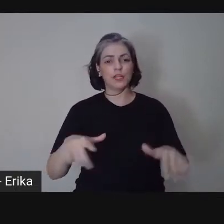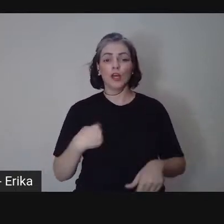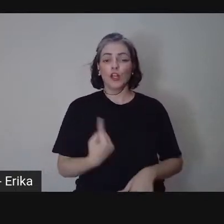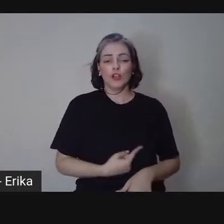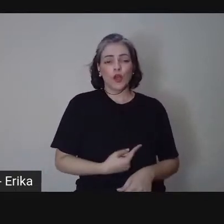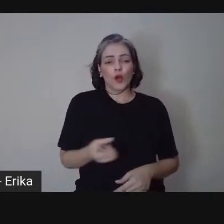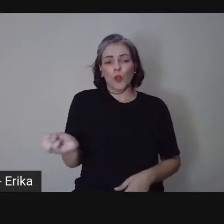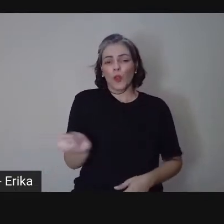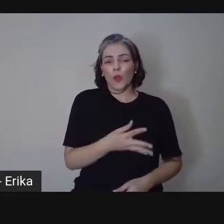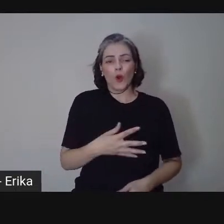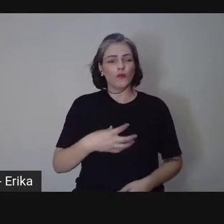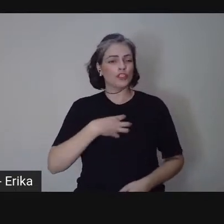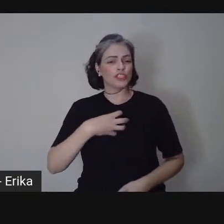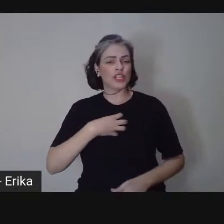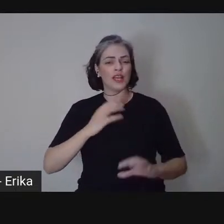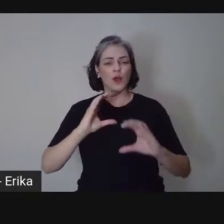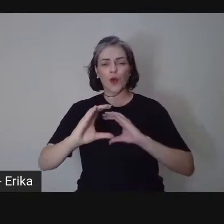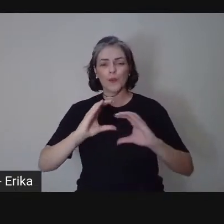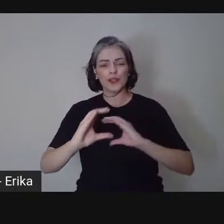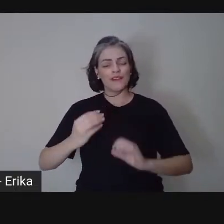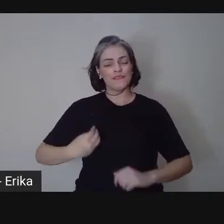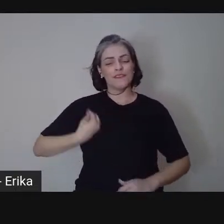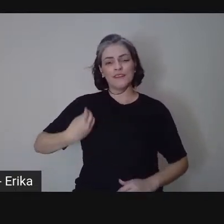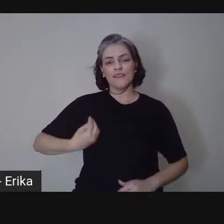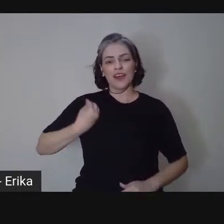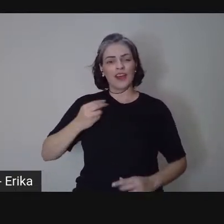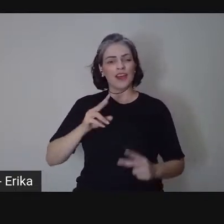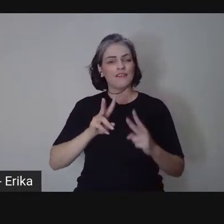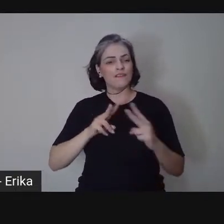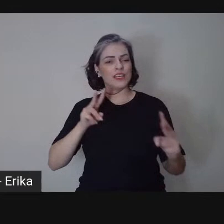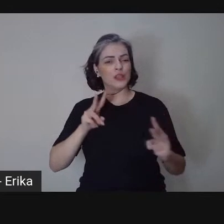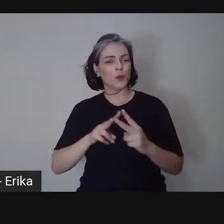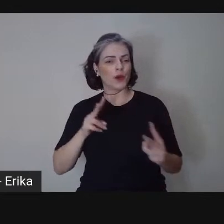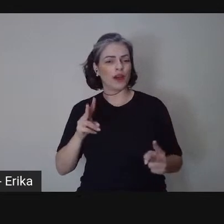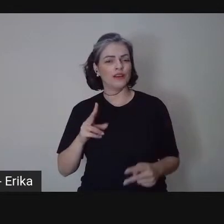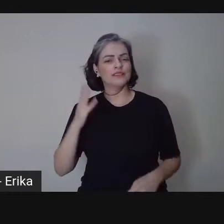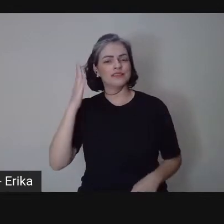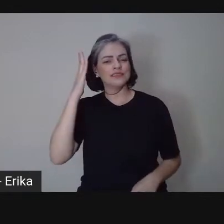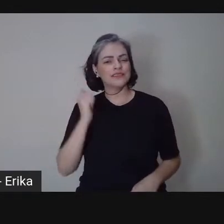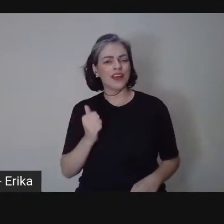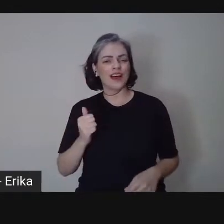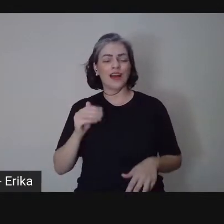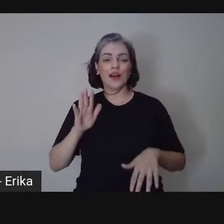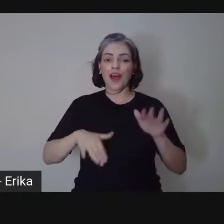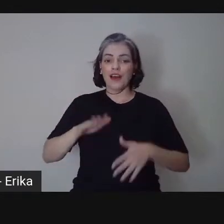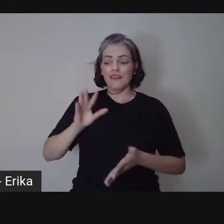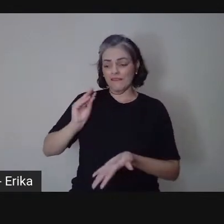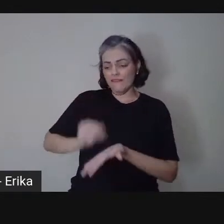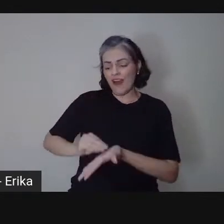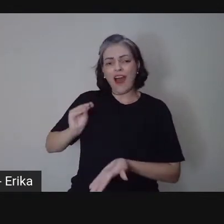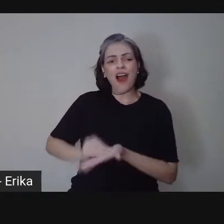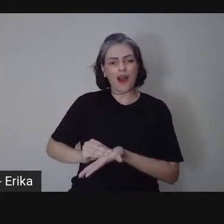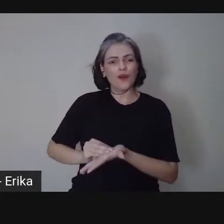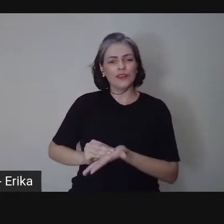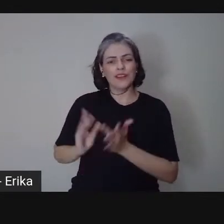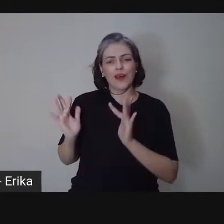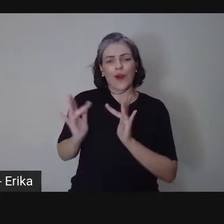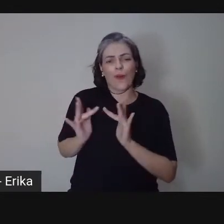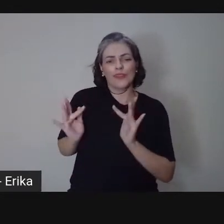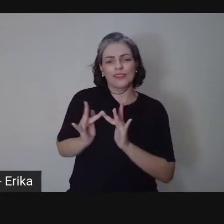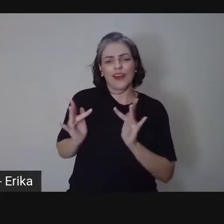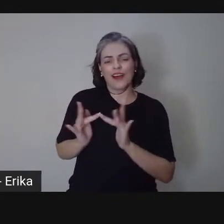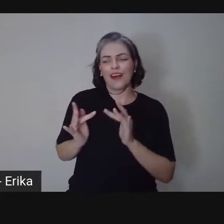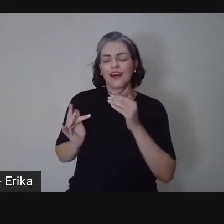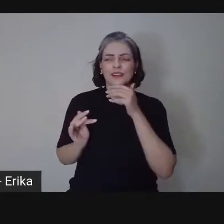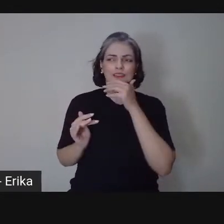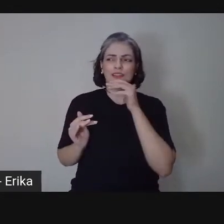viver no virtual e a gente sabe que falta pedaços, falta corpo, às vezes falta imagem, às vezes